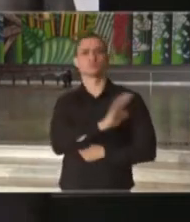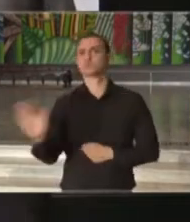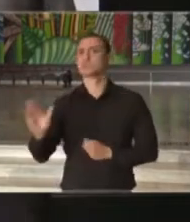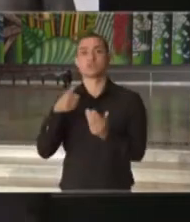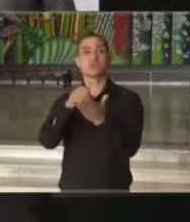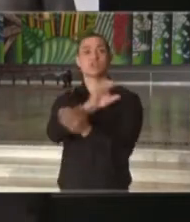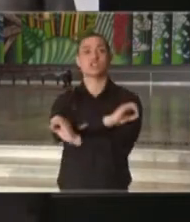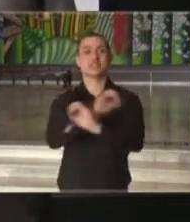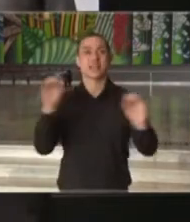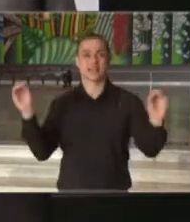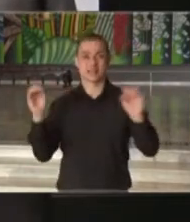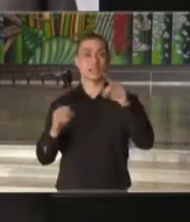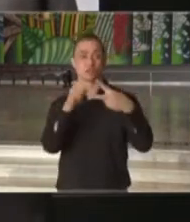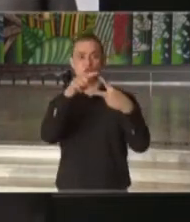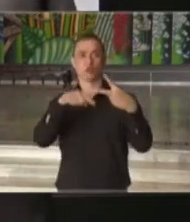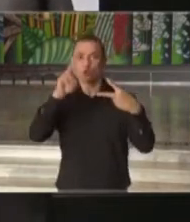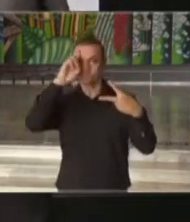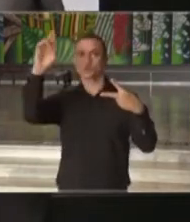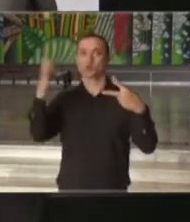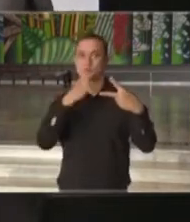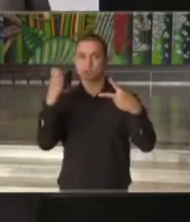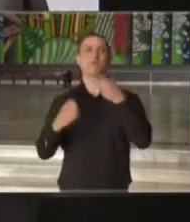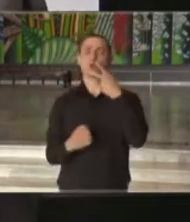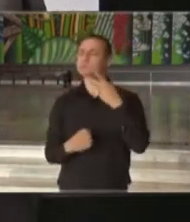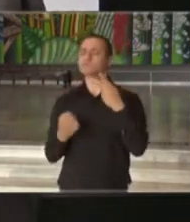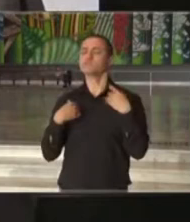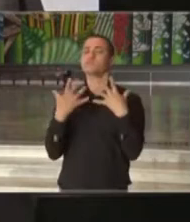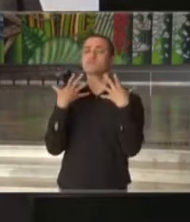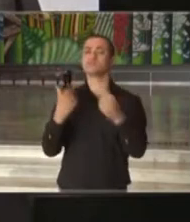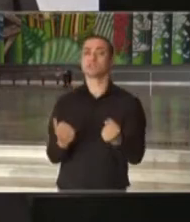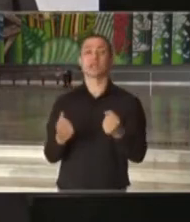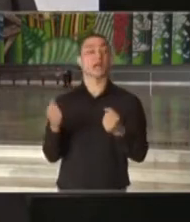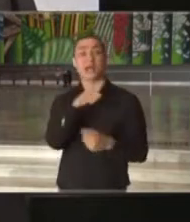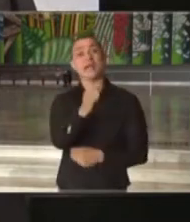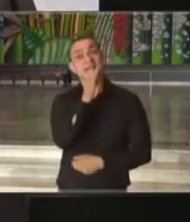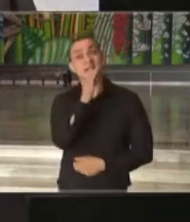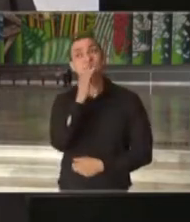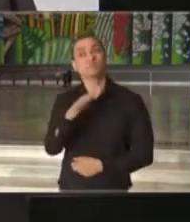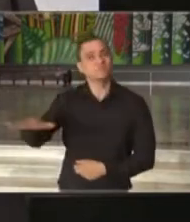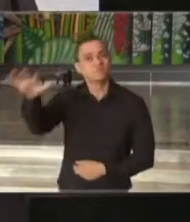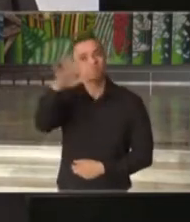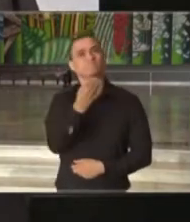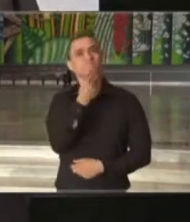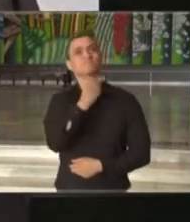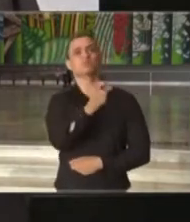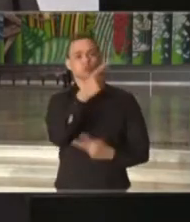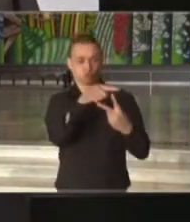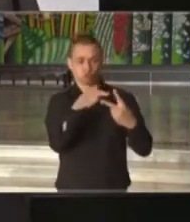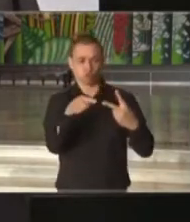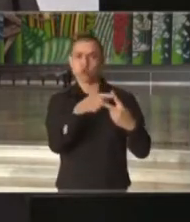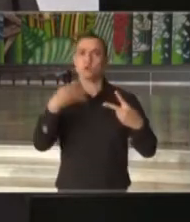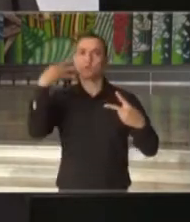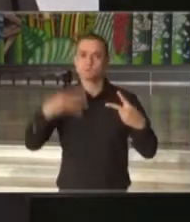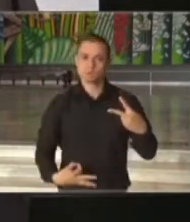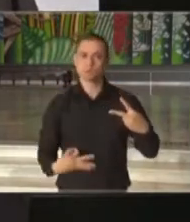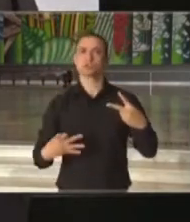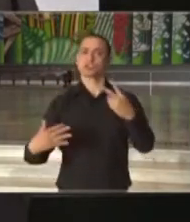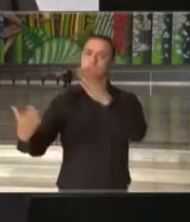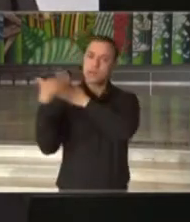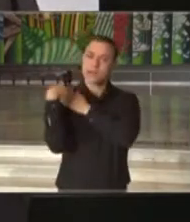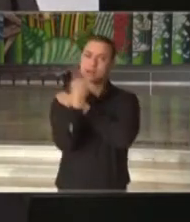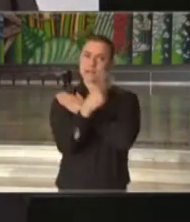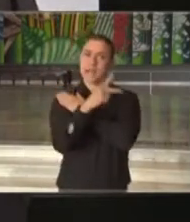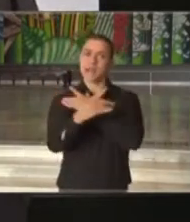circunstância até o encerramento desta crise. São dois exemplos de dignidade, de hombridade,